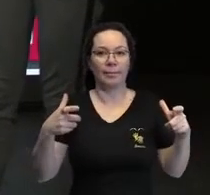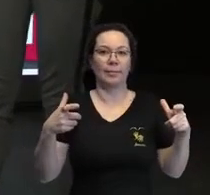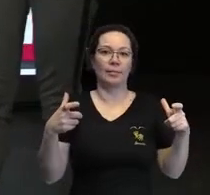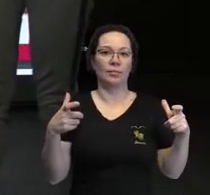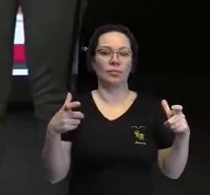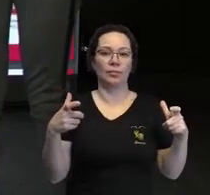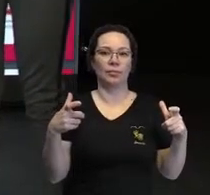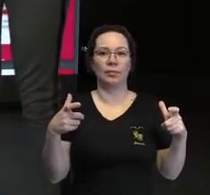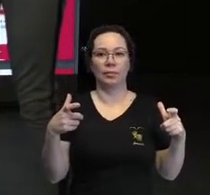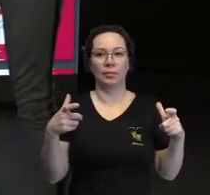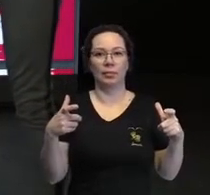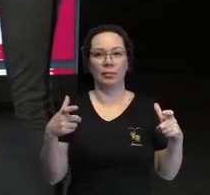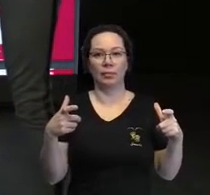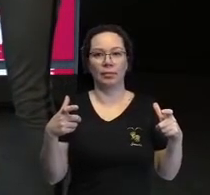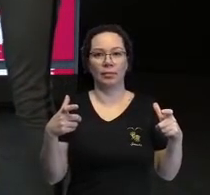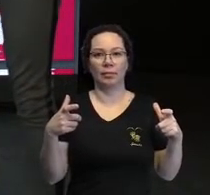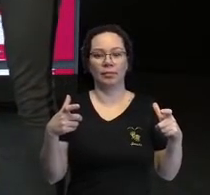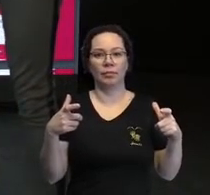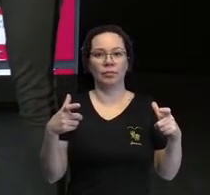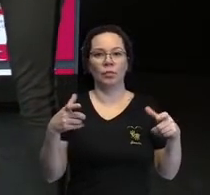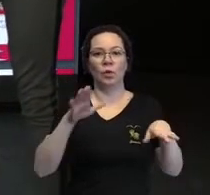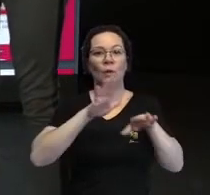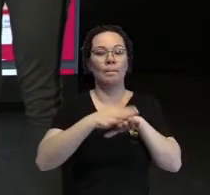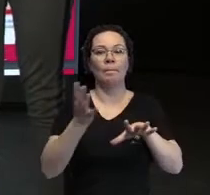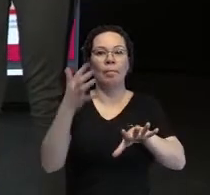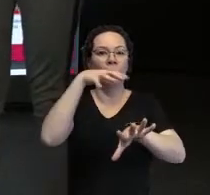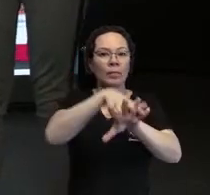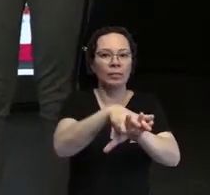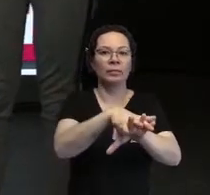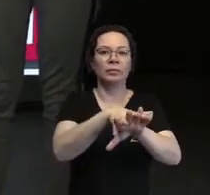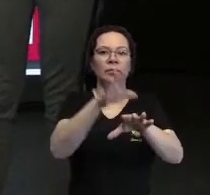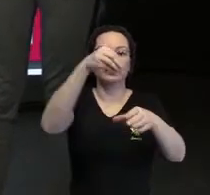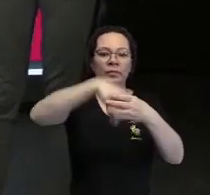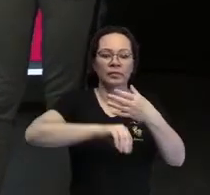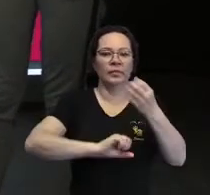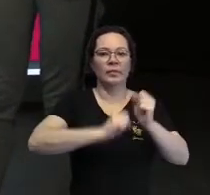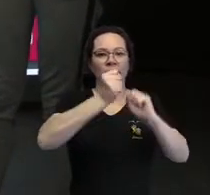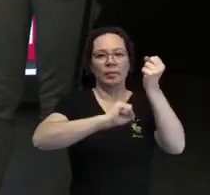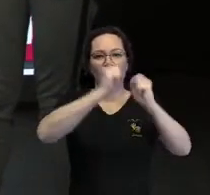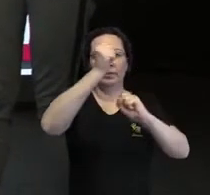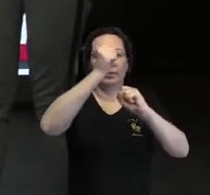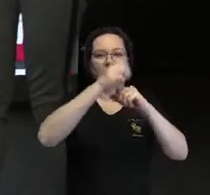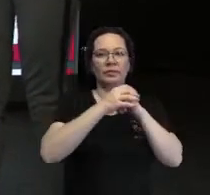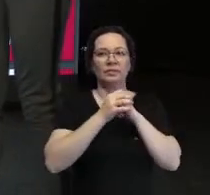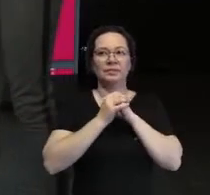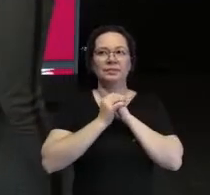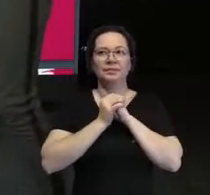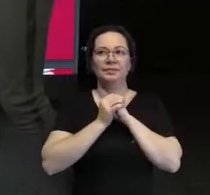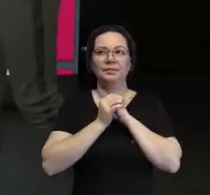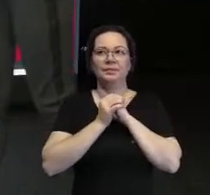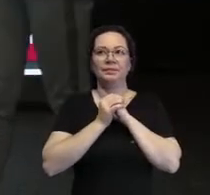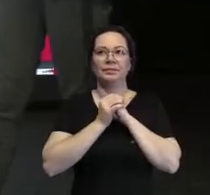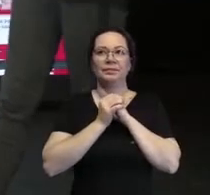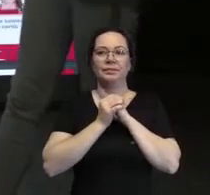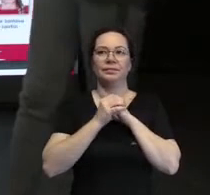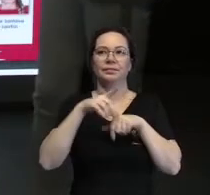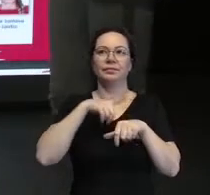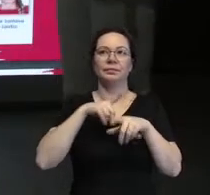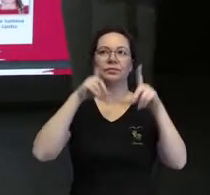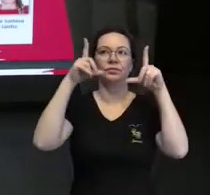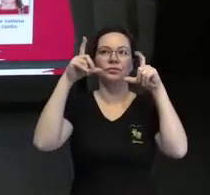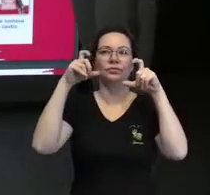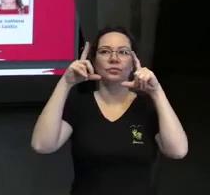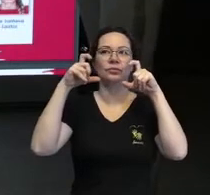um rumo com mais inclusão para dentro da instituição. Aqui nós temos a